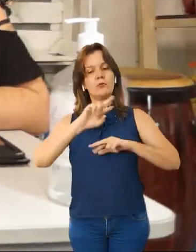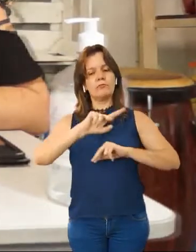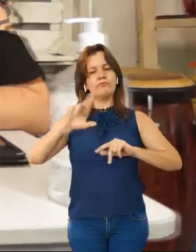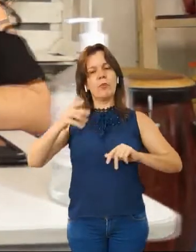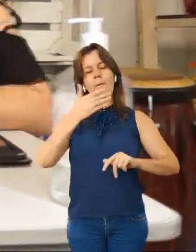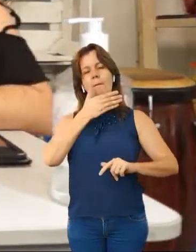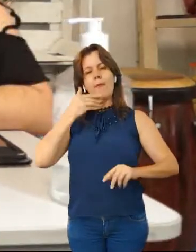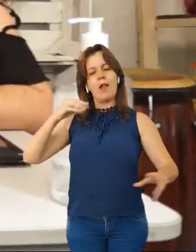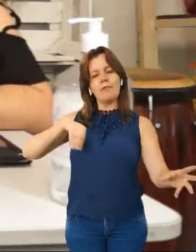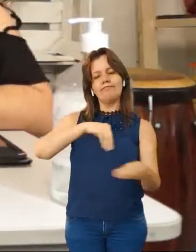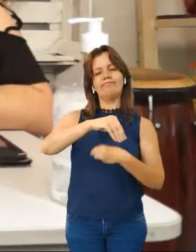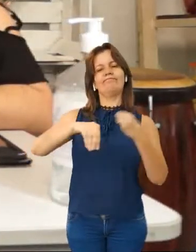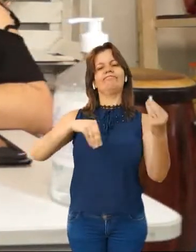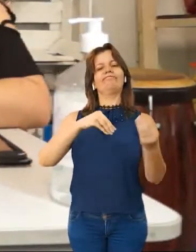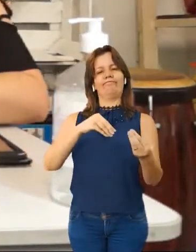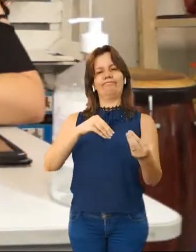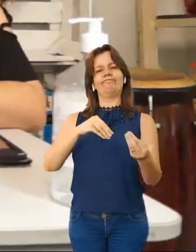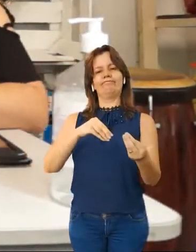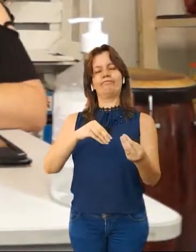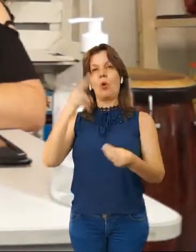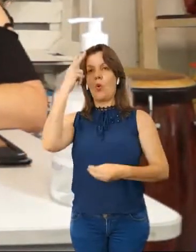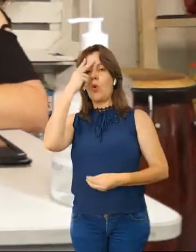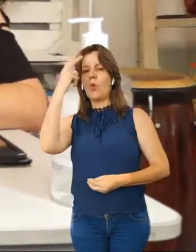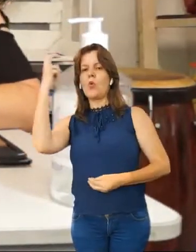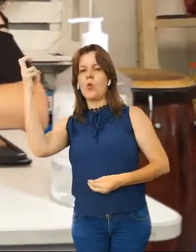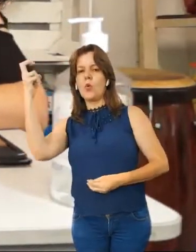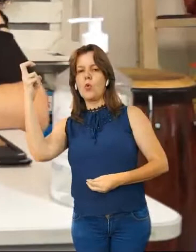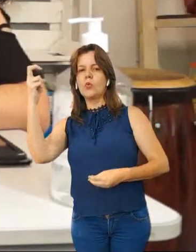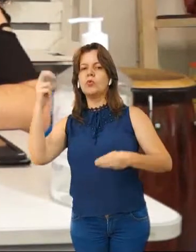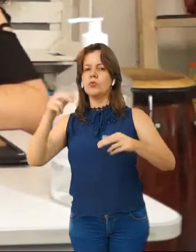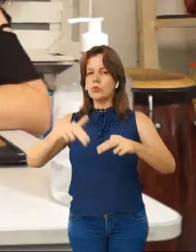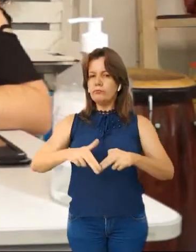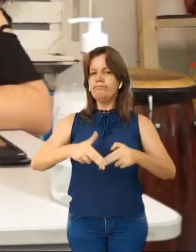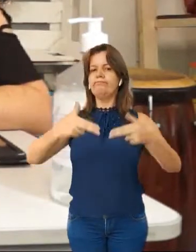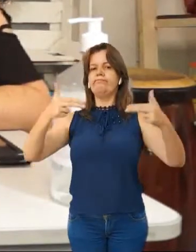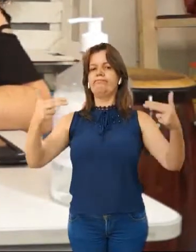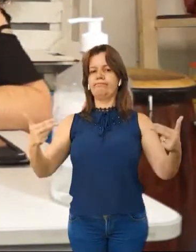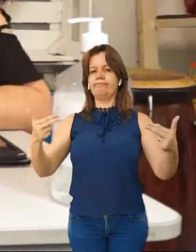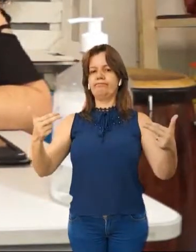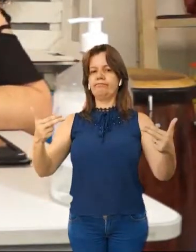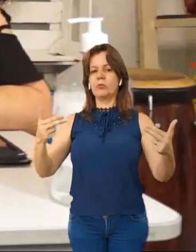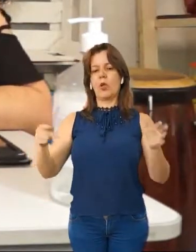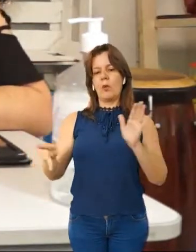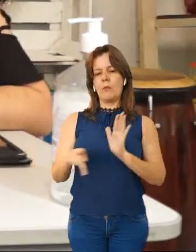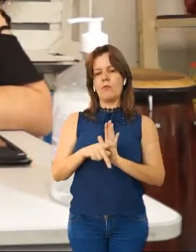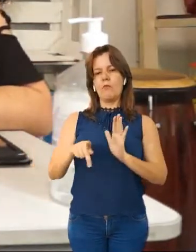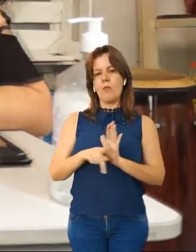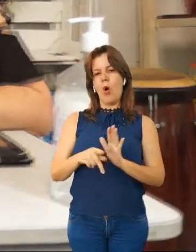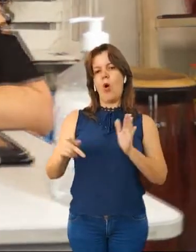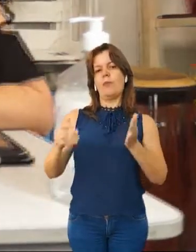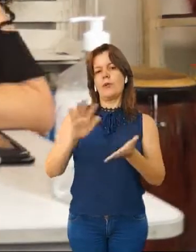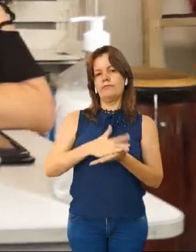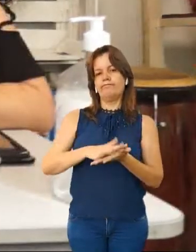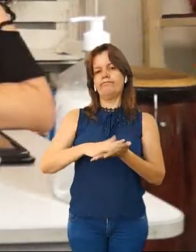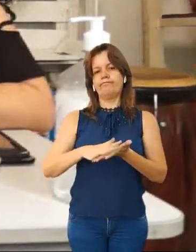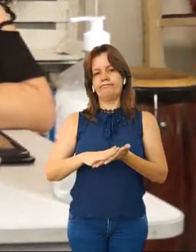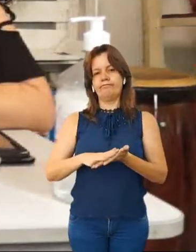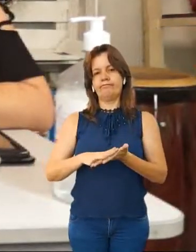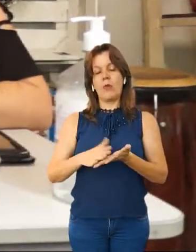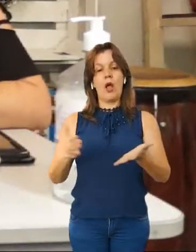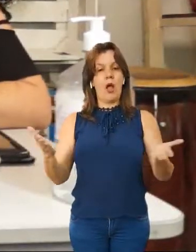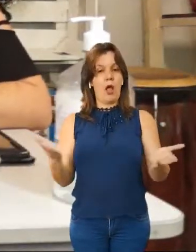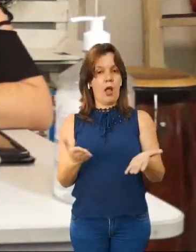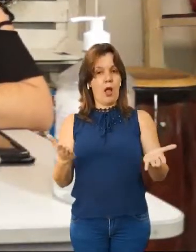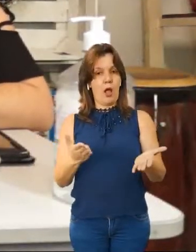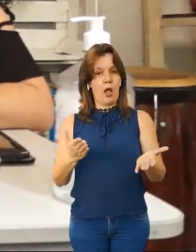melhores. Isso mesmo! Essa mescla de culturas e etnias que trouxe a musicalidade própria do samba. Agora que